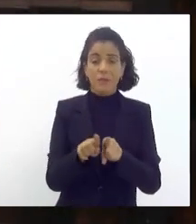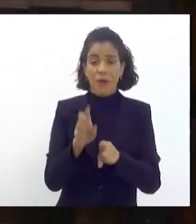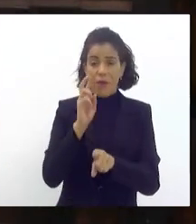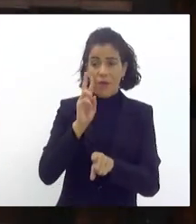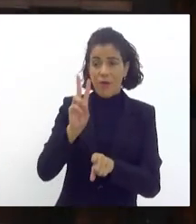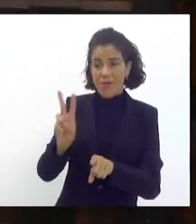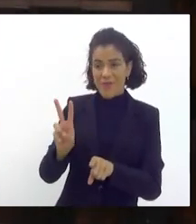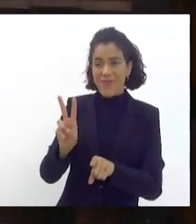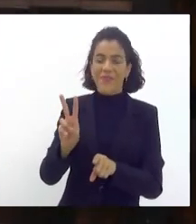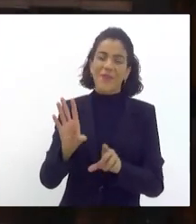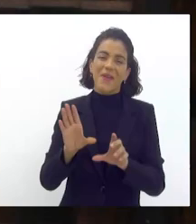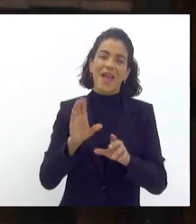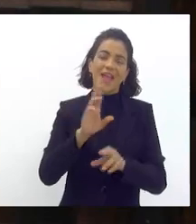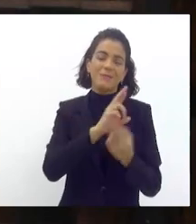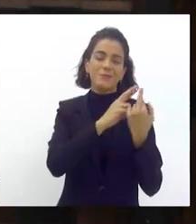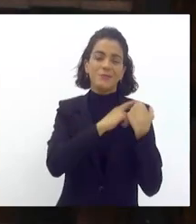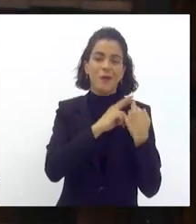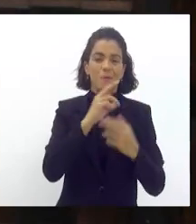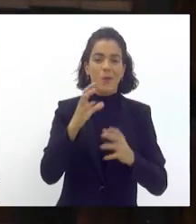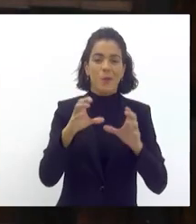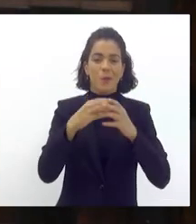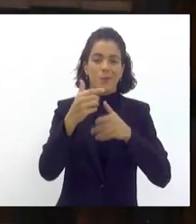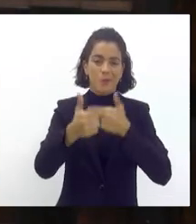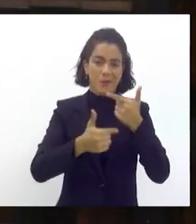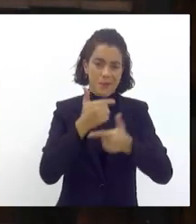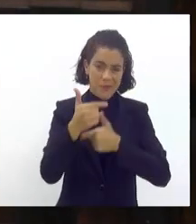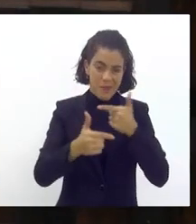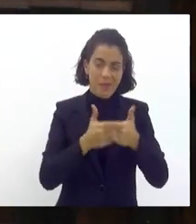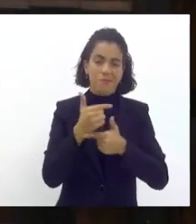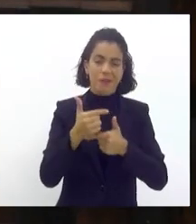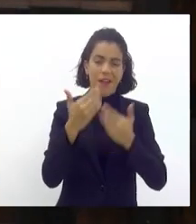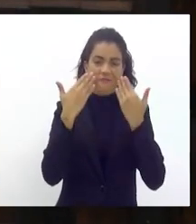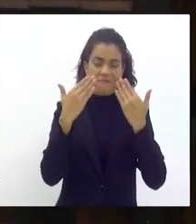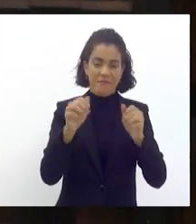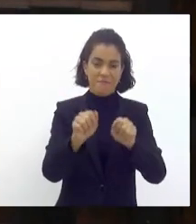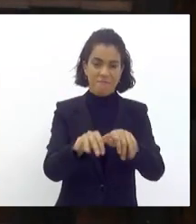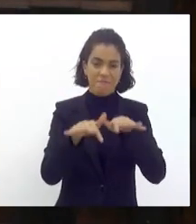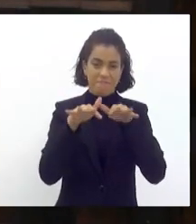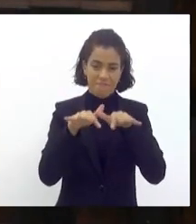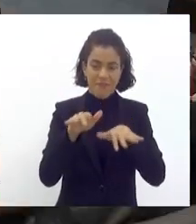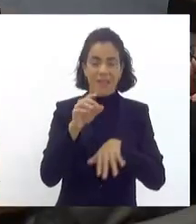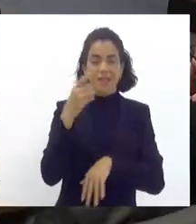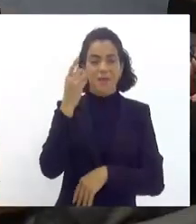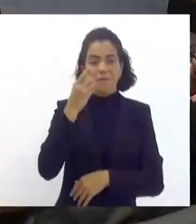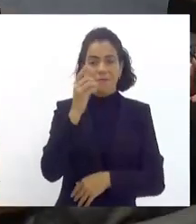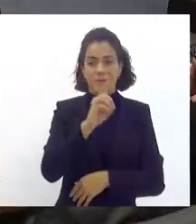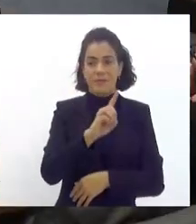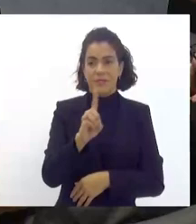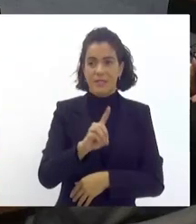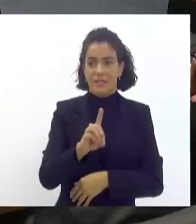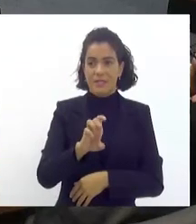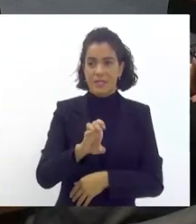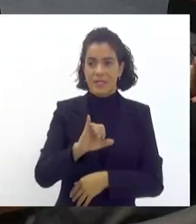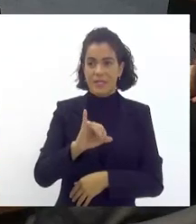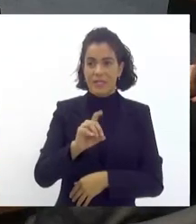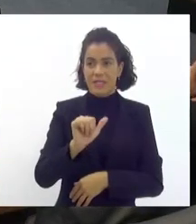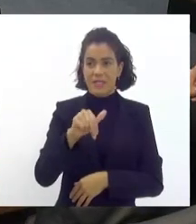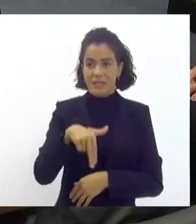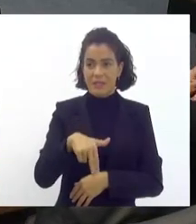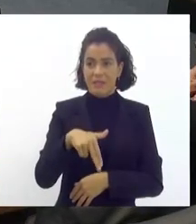frente parlamentar do carnaval e do samba no estado do Rio de Janeiro nossa nobre colega deputada Azeidan bom dia